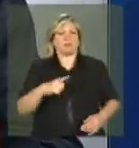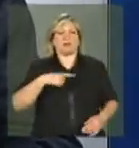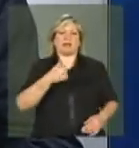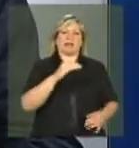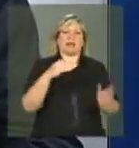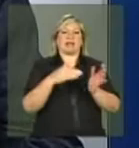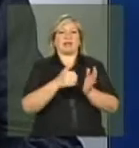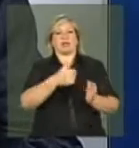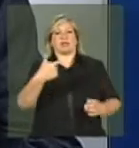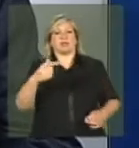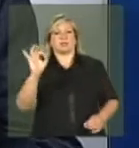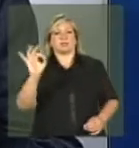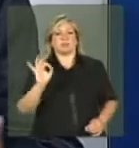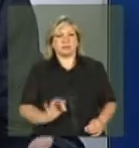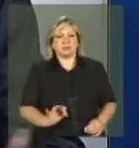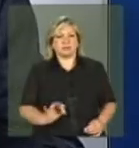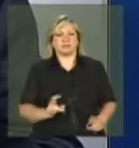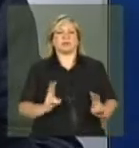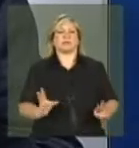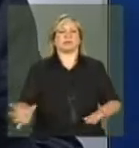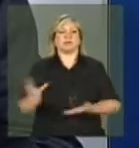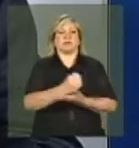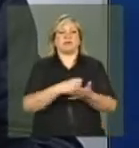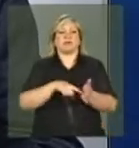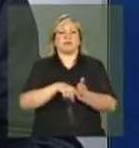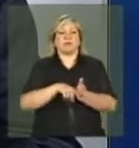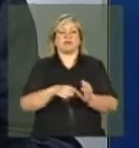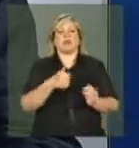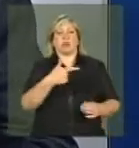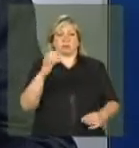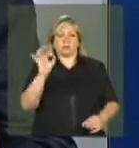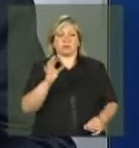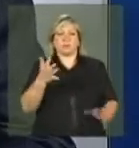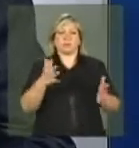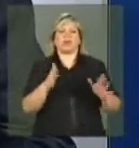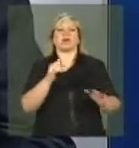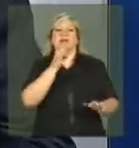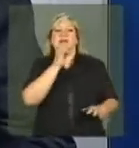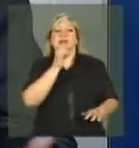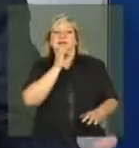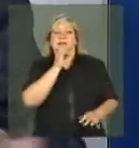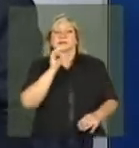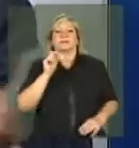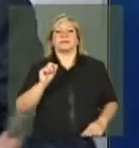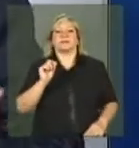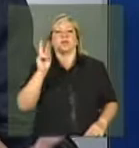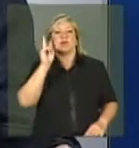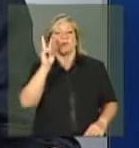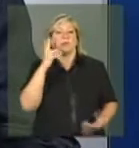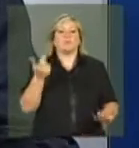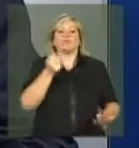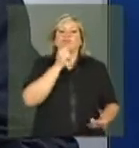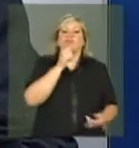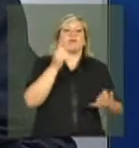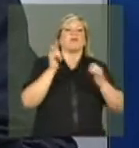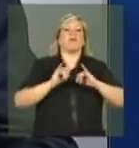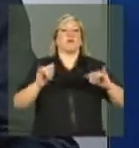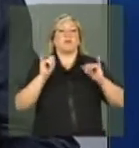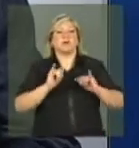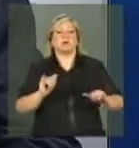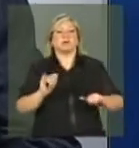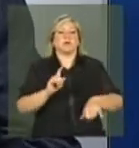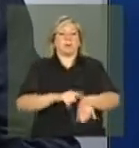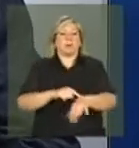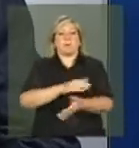cada período bimestral de coleta. E um percentual de 2%, mais ou menos, é aquele percentual pequeno que a gente não obtém informação nos períodos